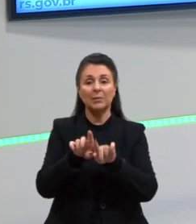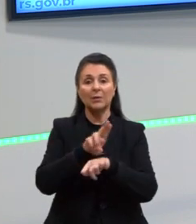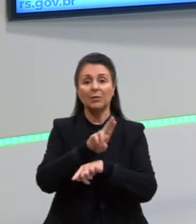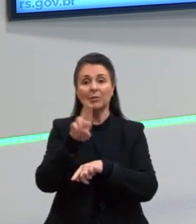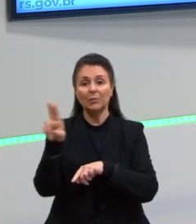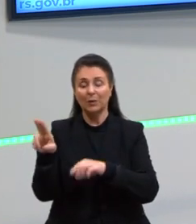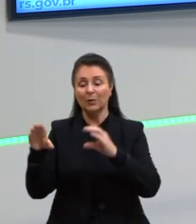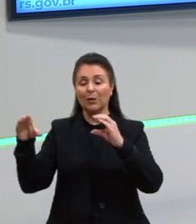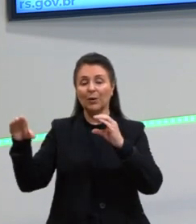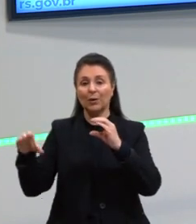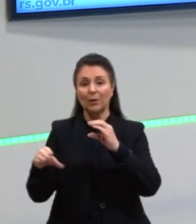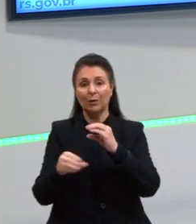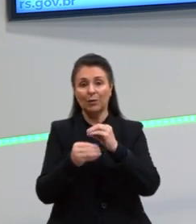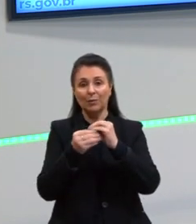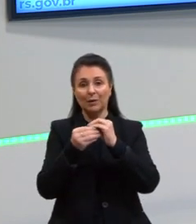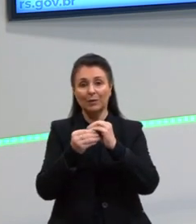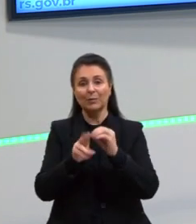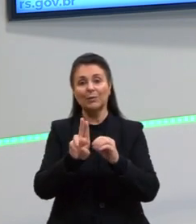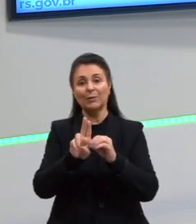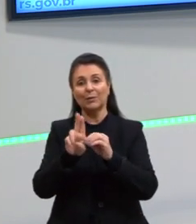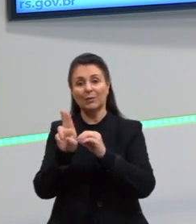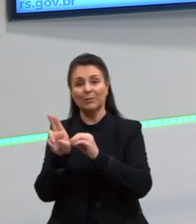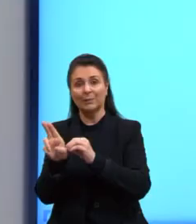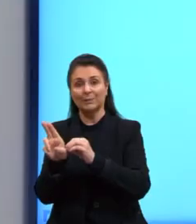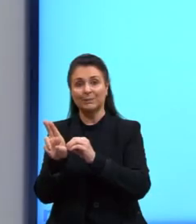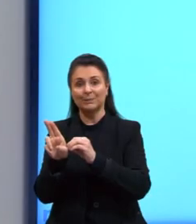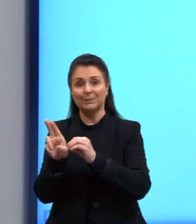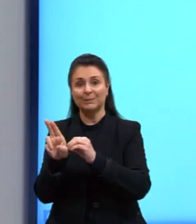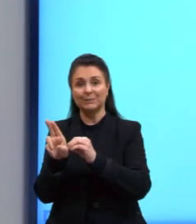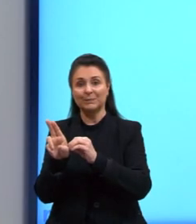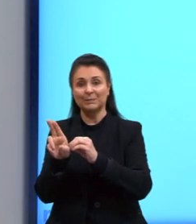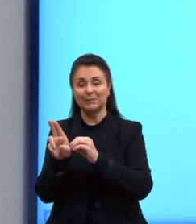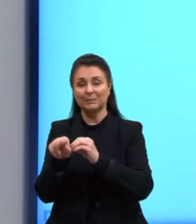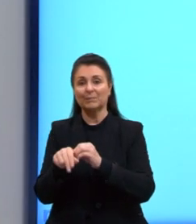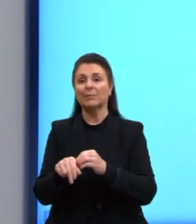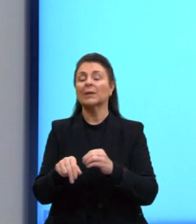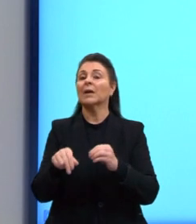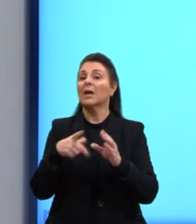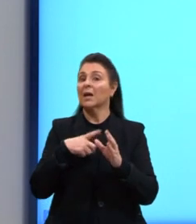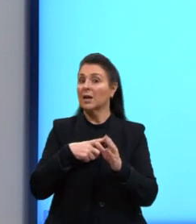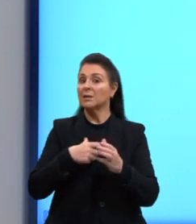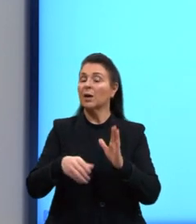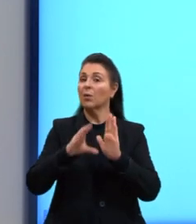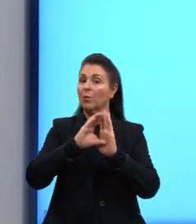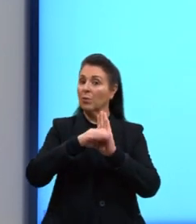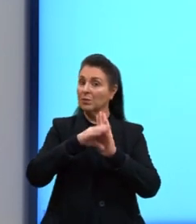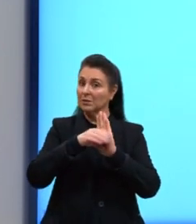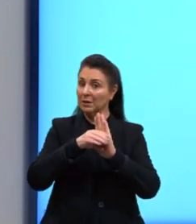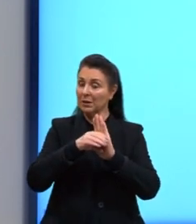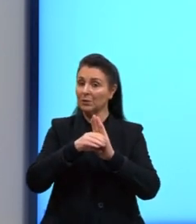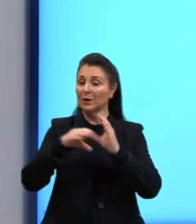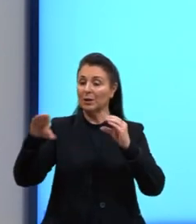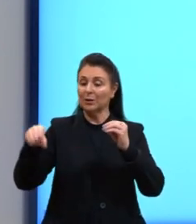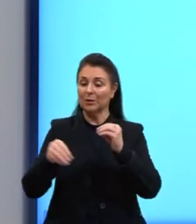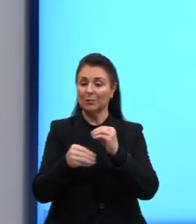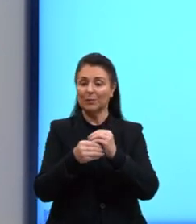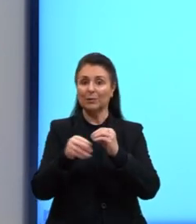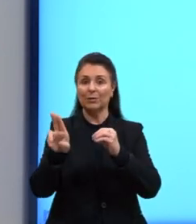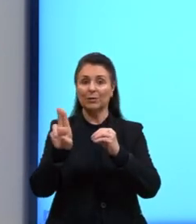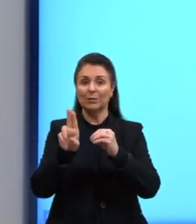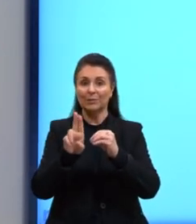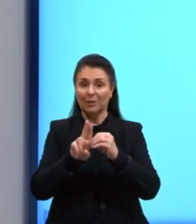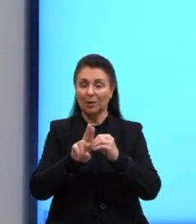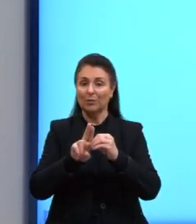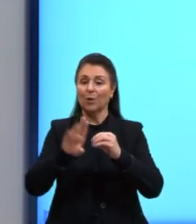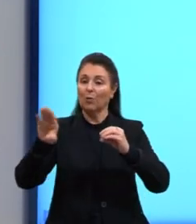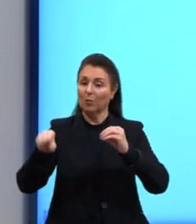de complementos nominais. Então, é exatamente isso a definição do nosso complemento nominal. É aquilo que completa o